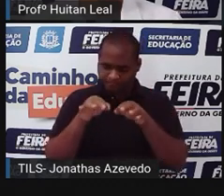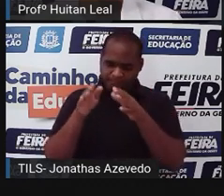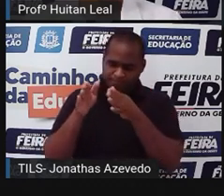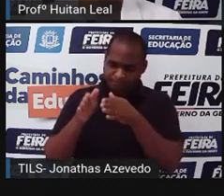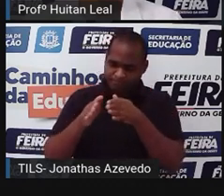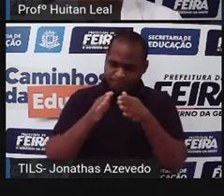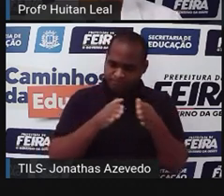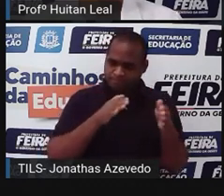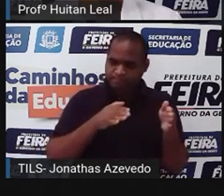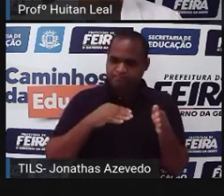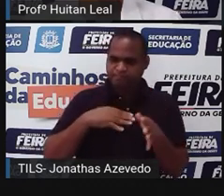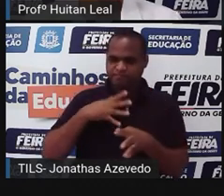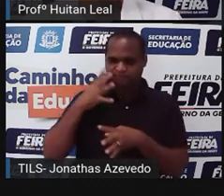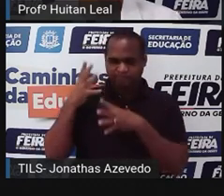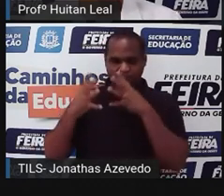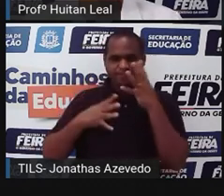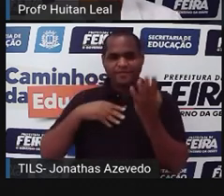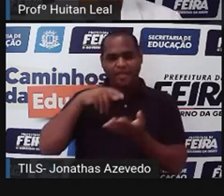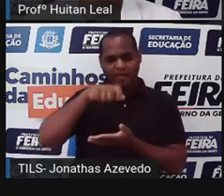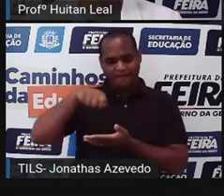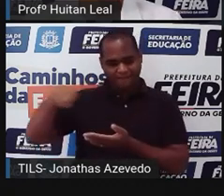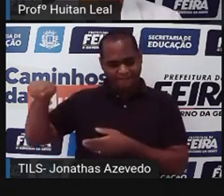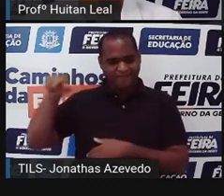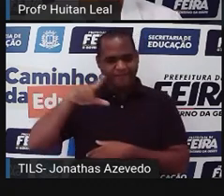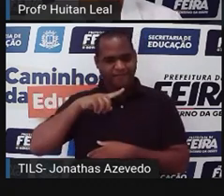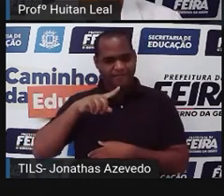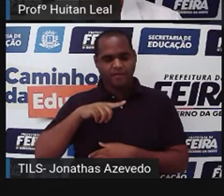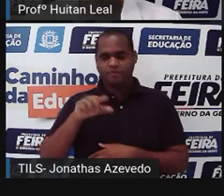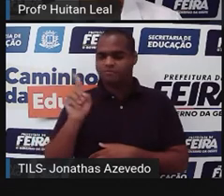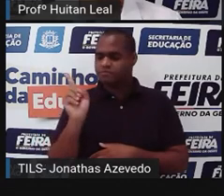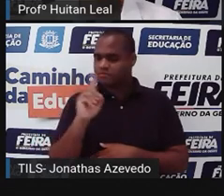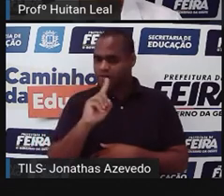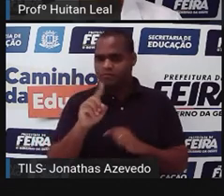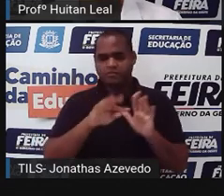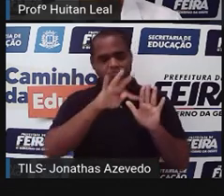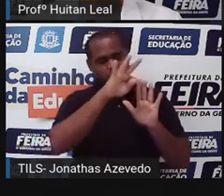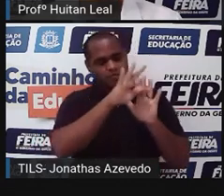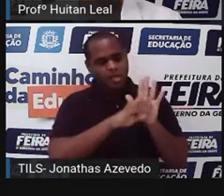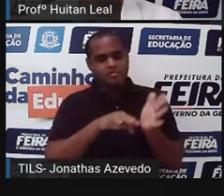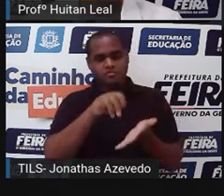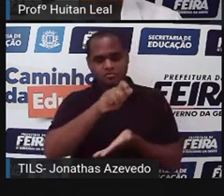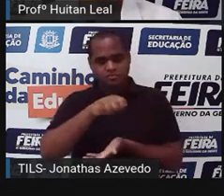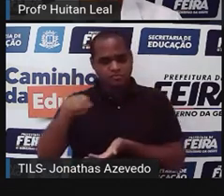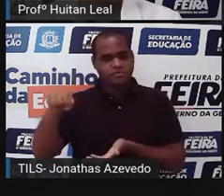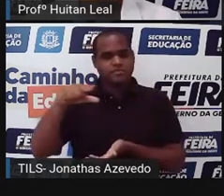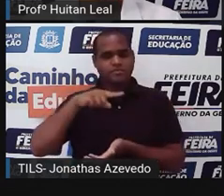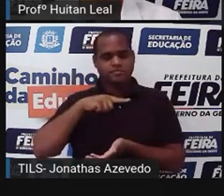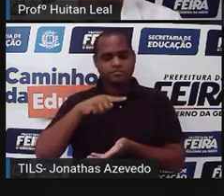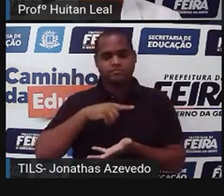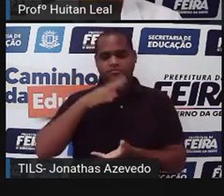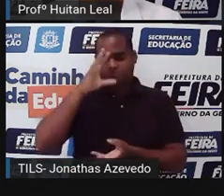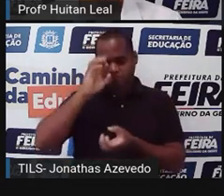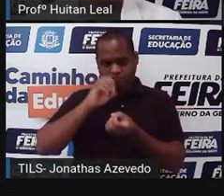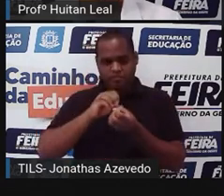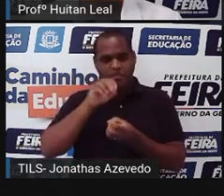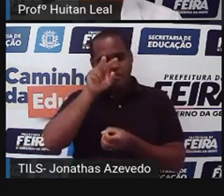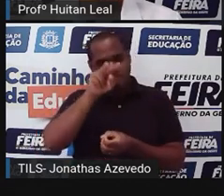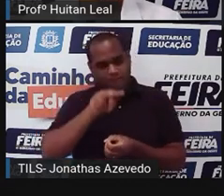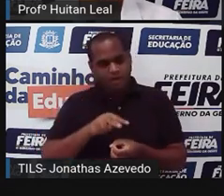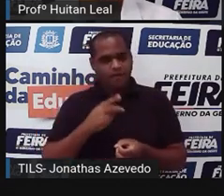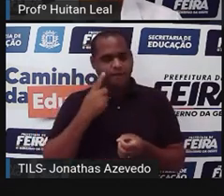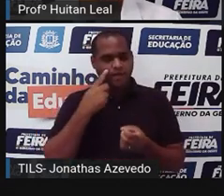Ninguém escreve de uma vez só. Então, você vai escrever seu texto e você vai relendo e observando o que você